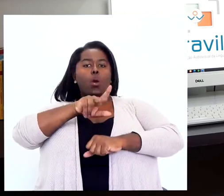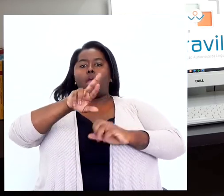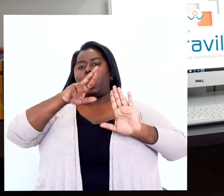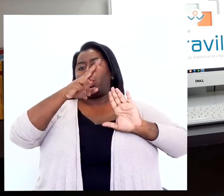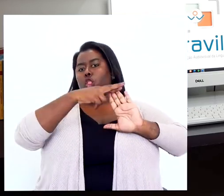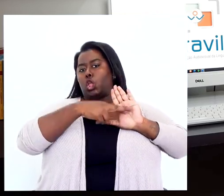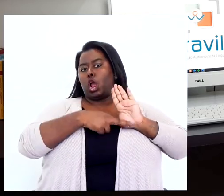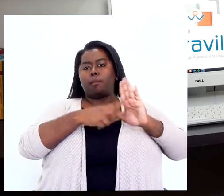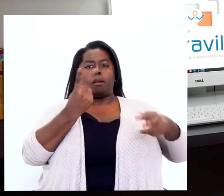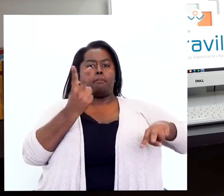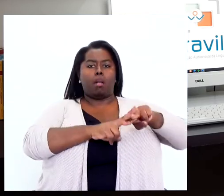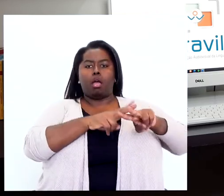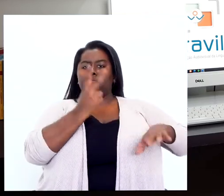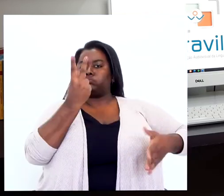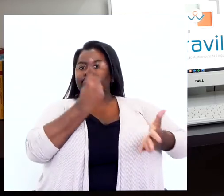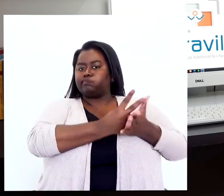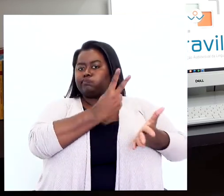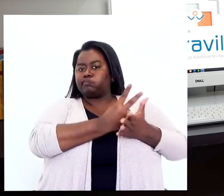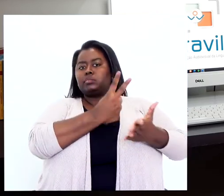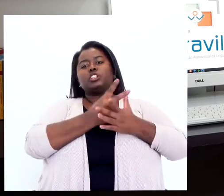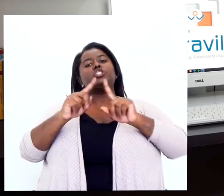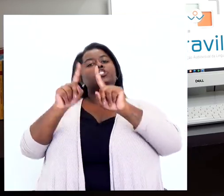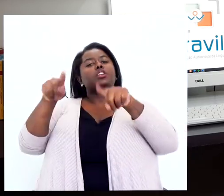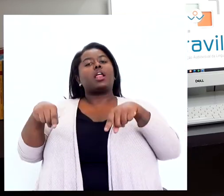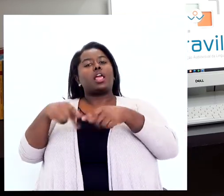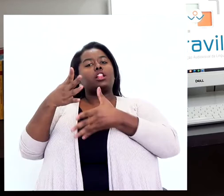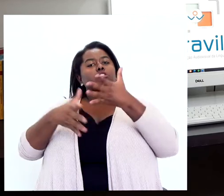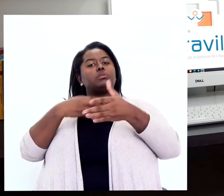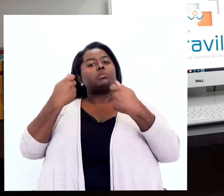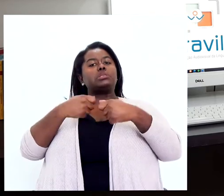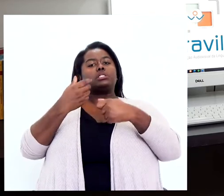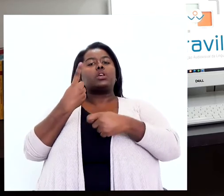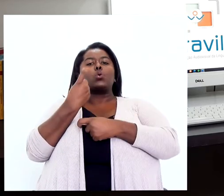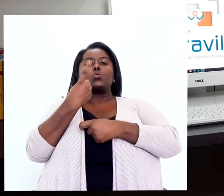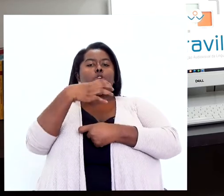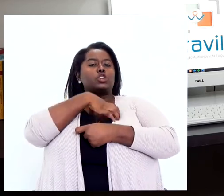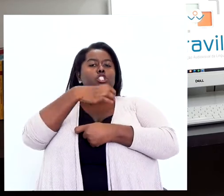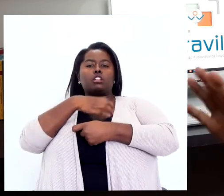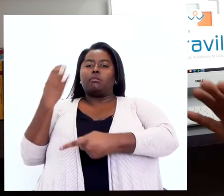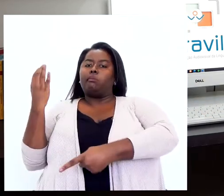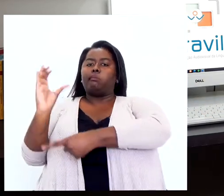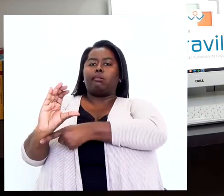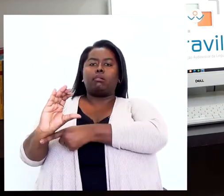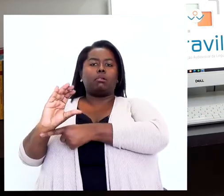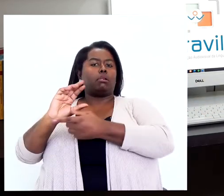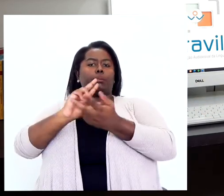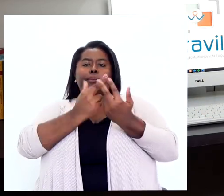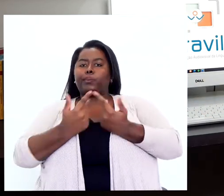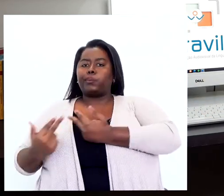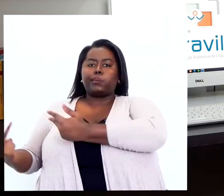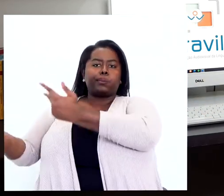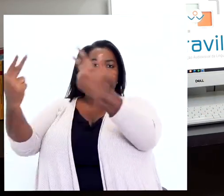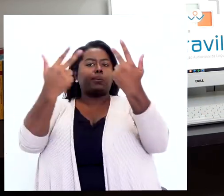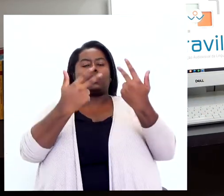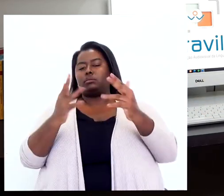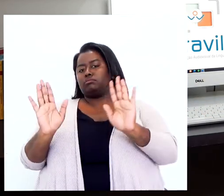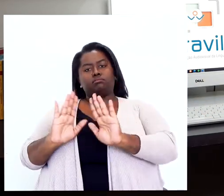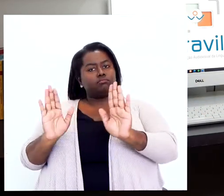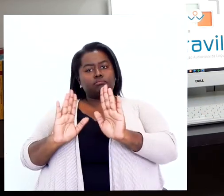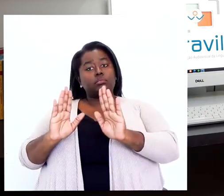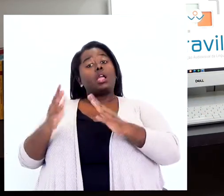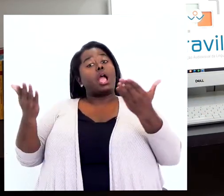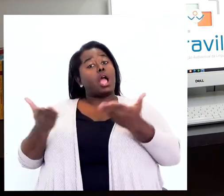normativa estanque em que a janela de Libras deve ser inserida de forma única para todos os gêneros.